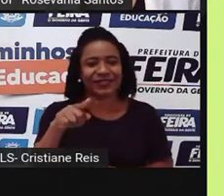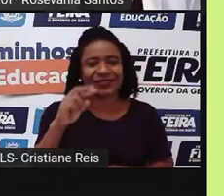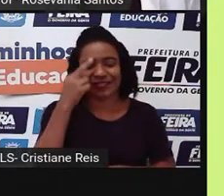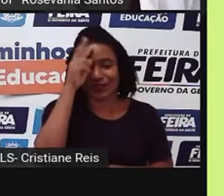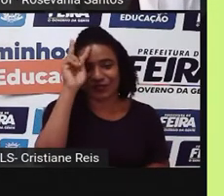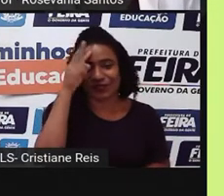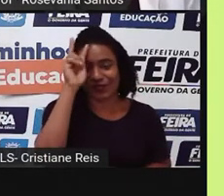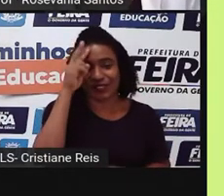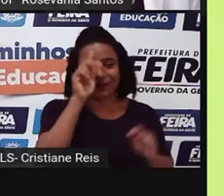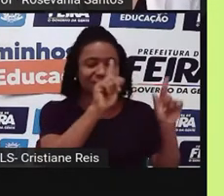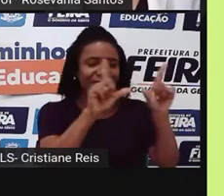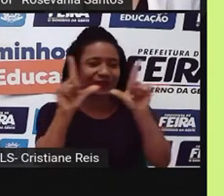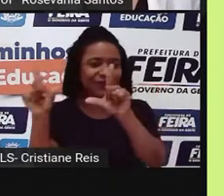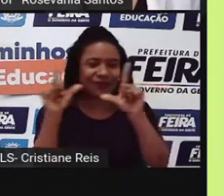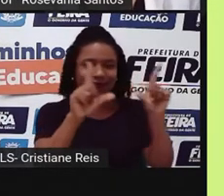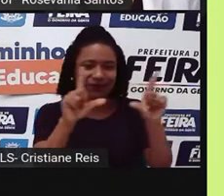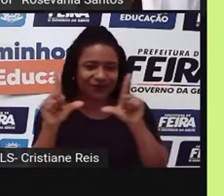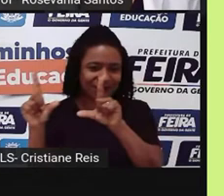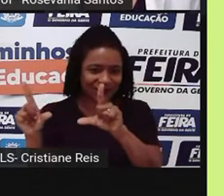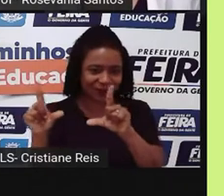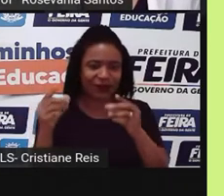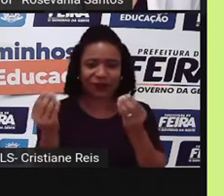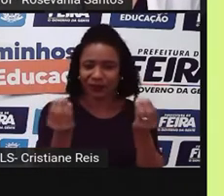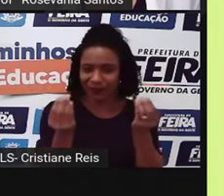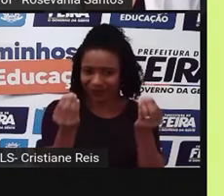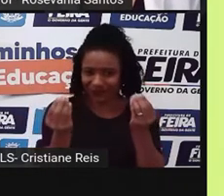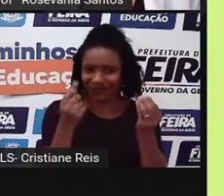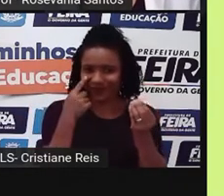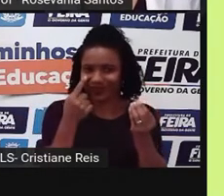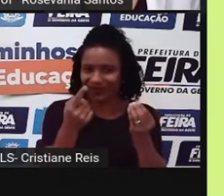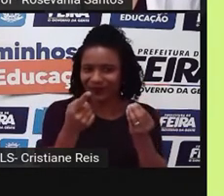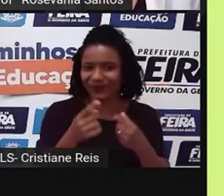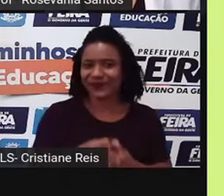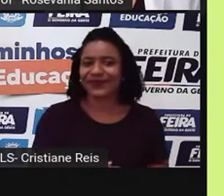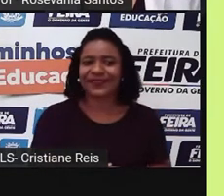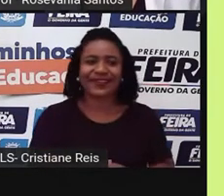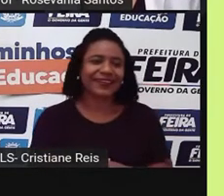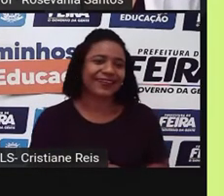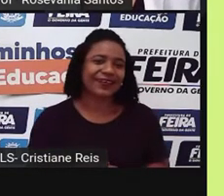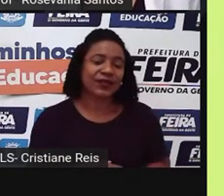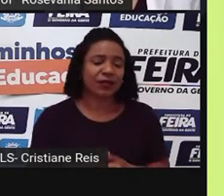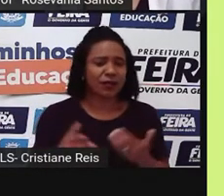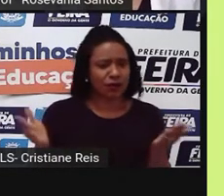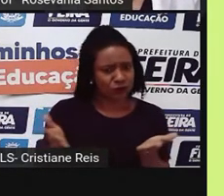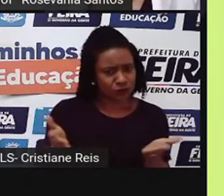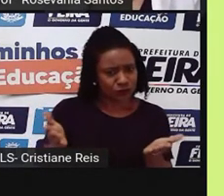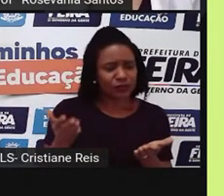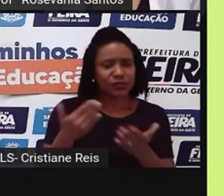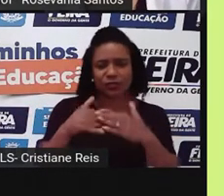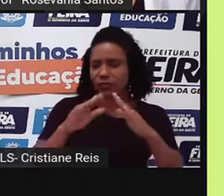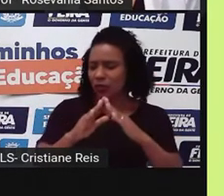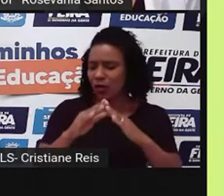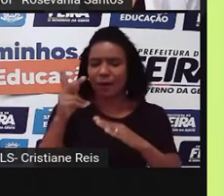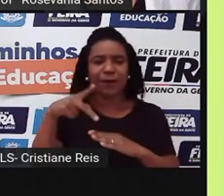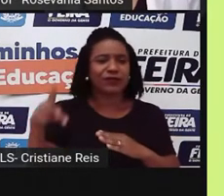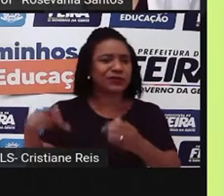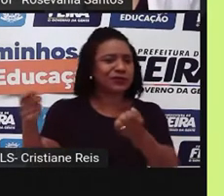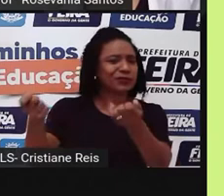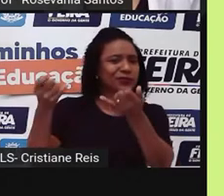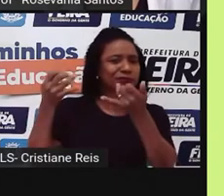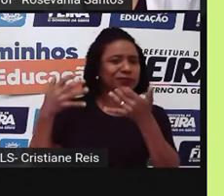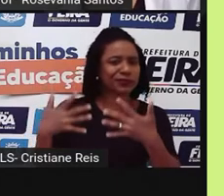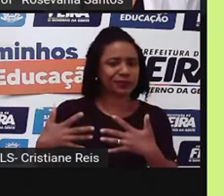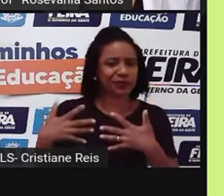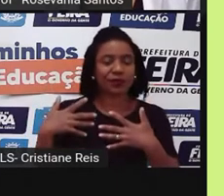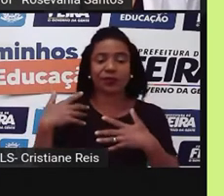relação entre o campo e a cidade. Hoje, na escola, a professora falou sobre a importância